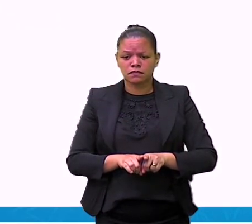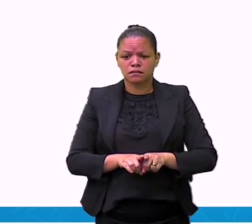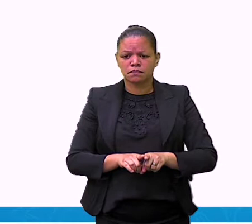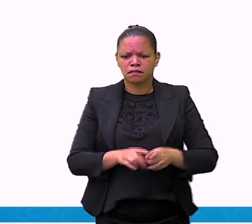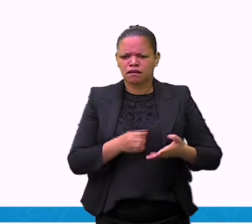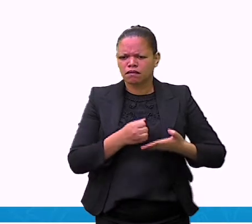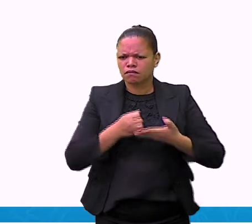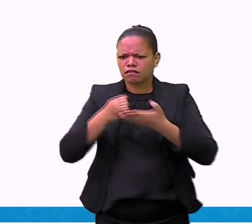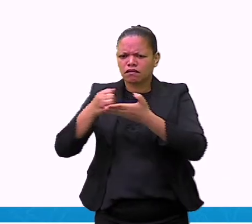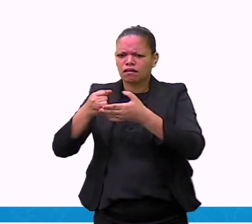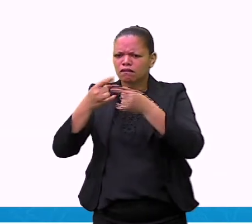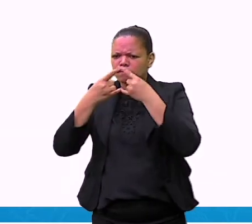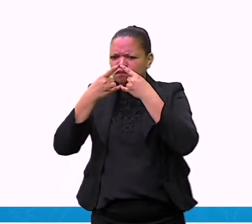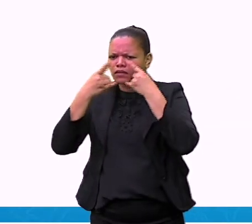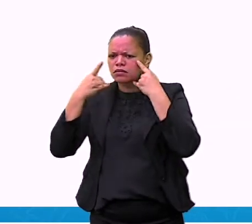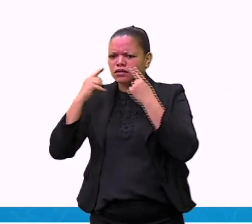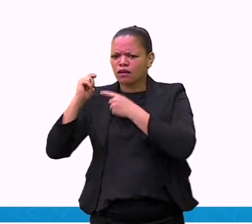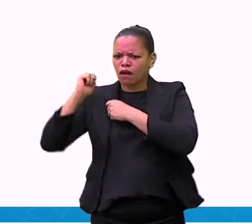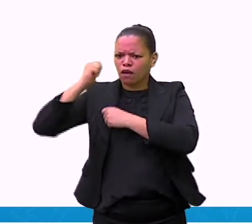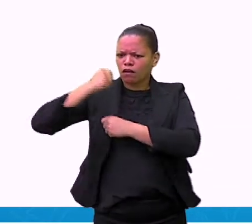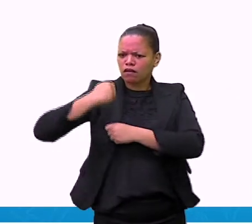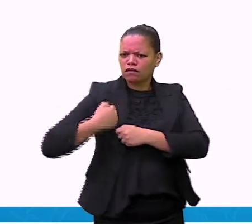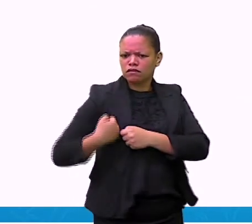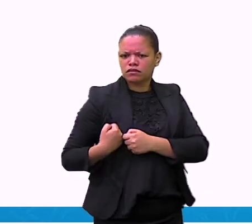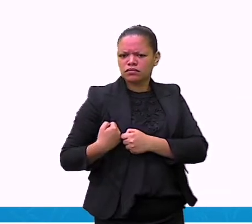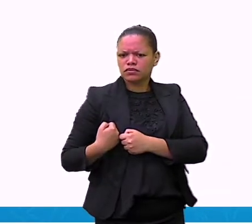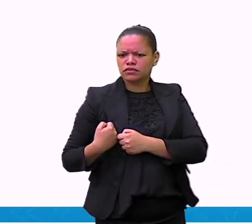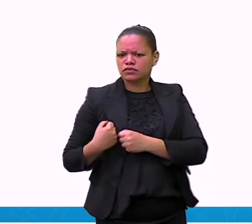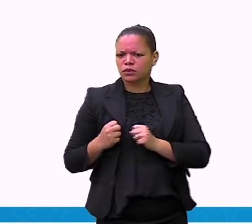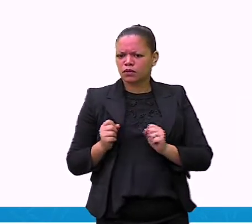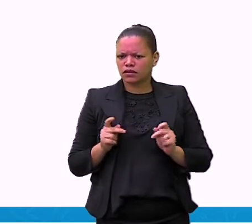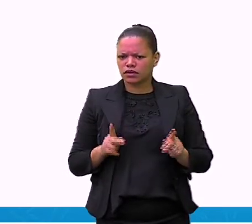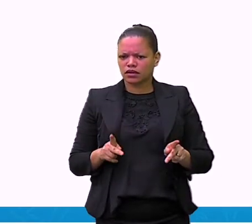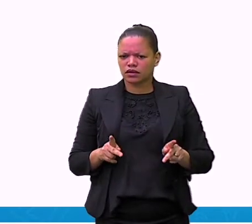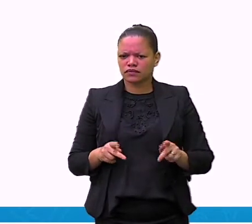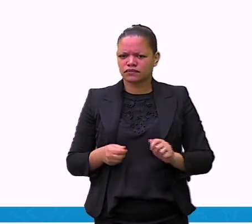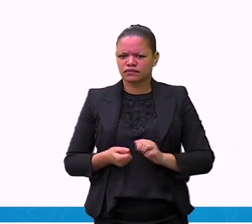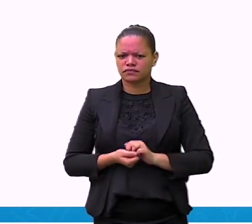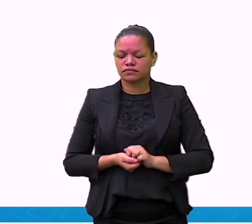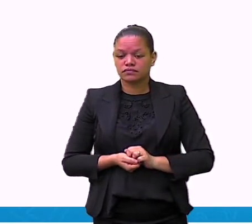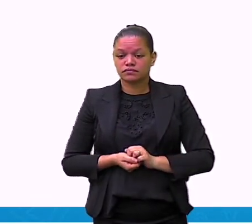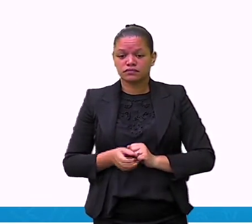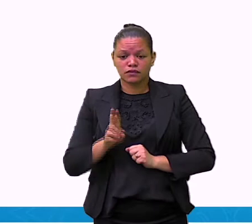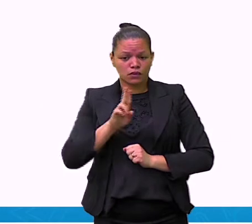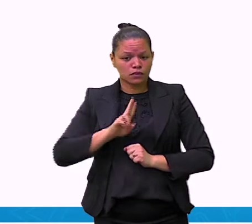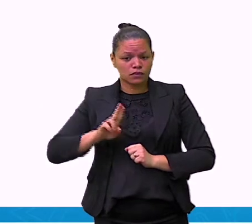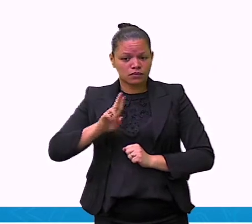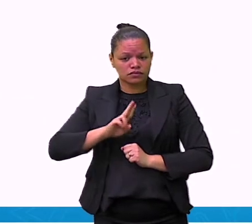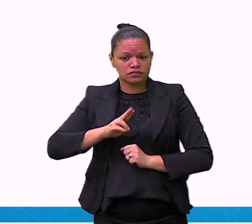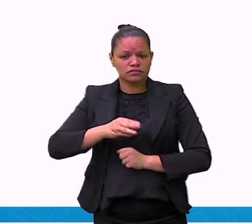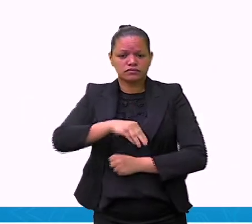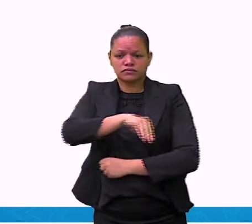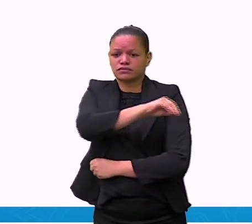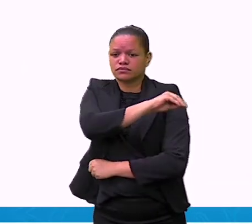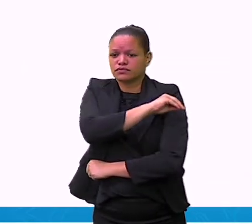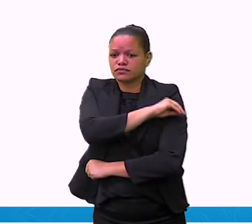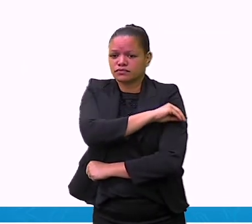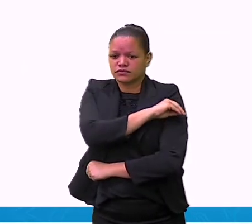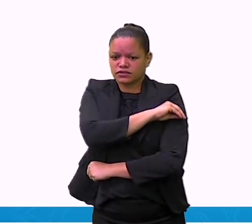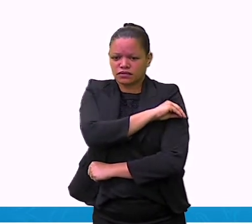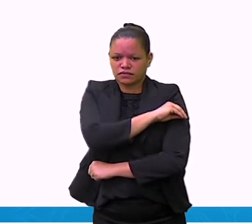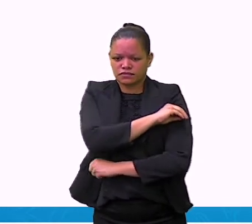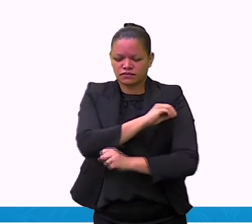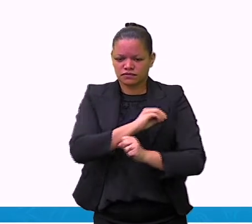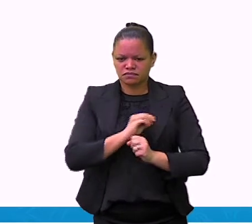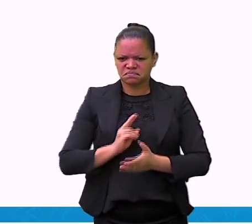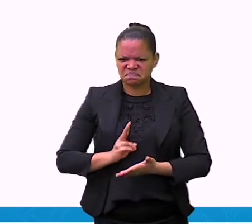bolsa. Não é mesmo? Não se esqueça de levar para a escola isso, não. E também fazer o uso de álcool em